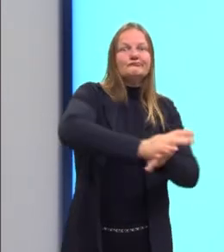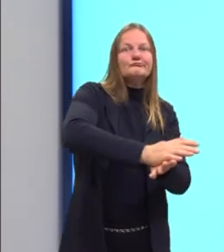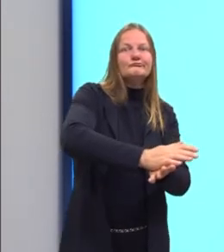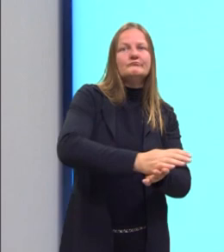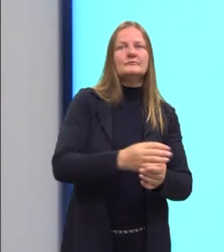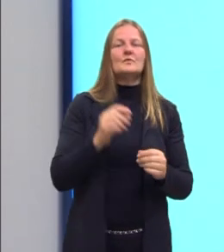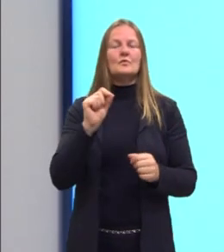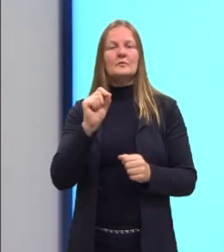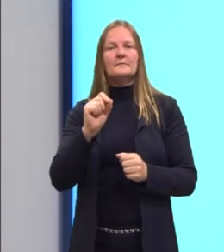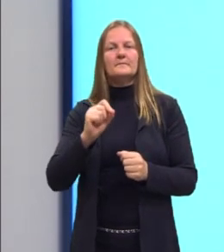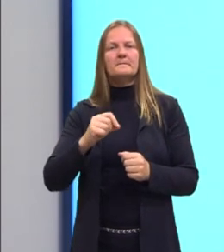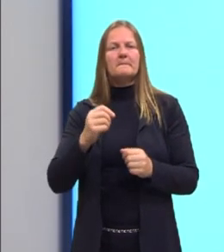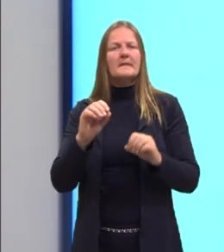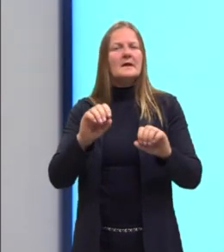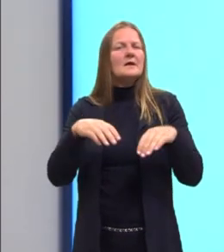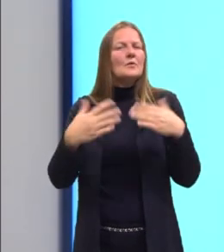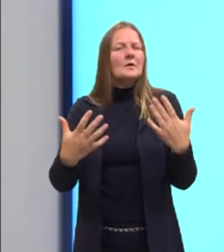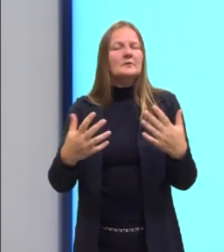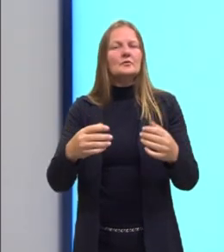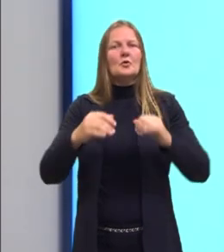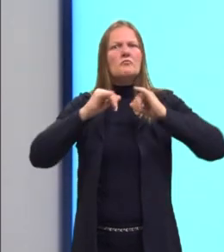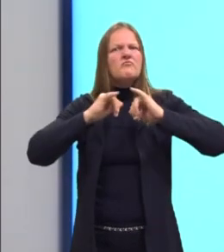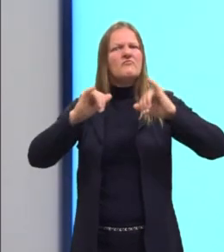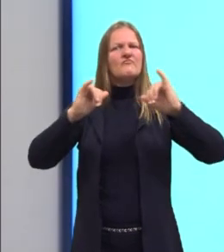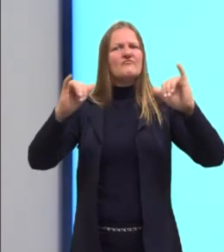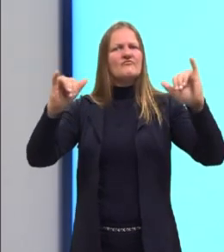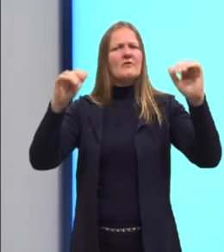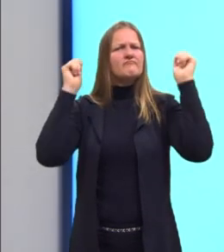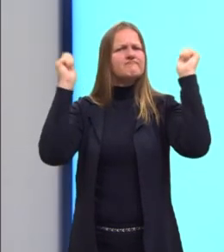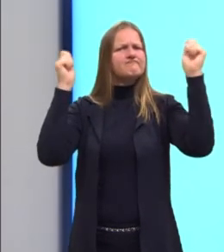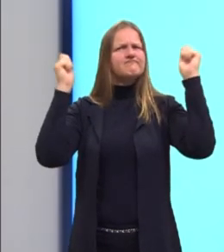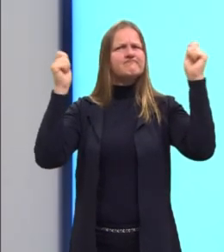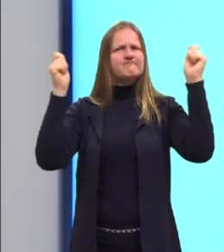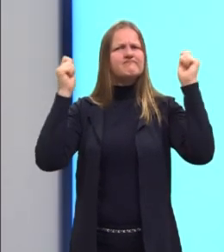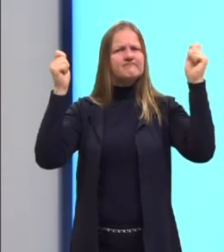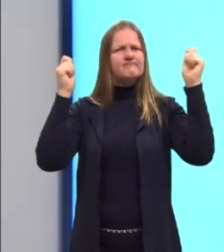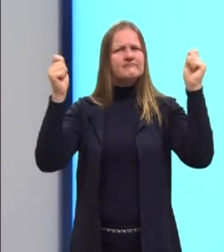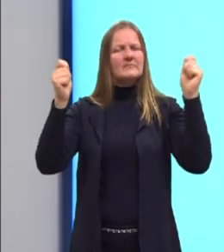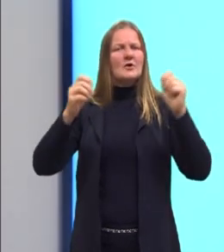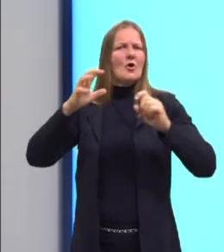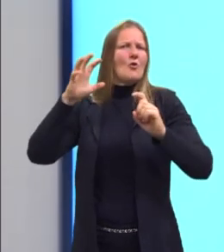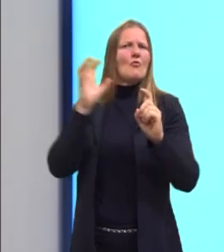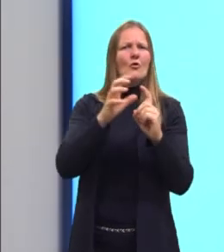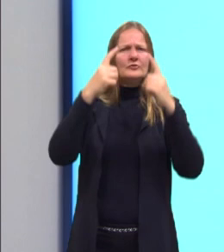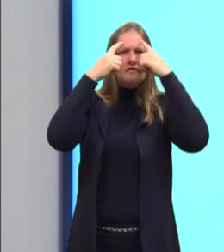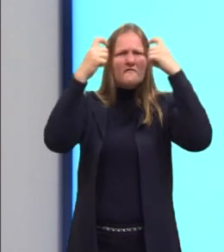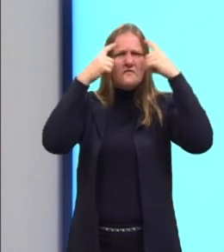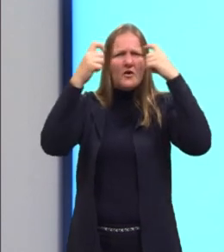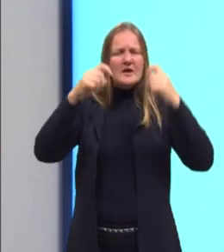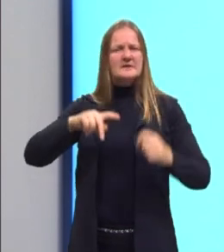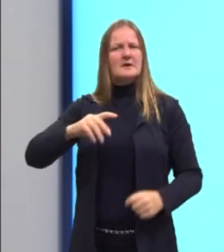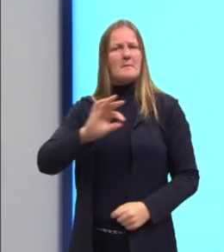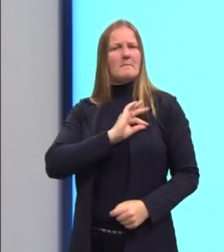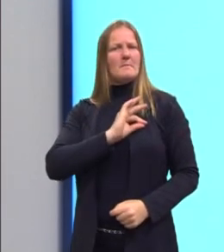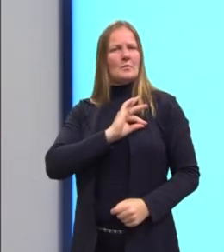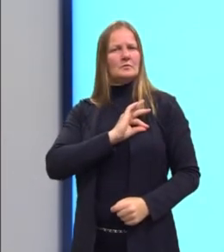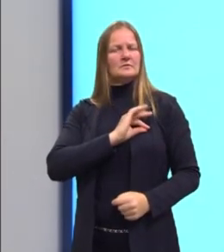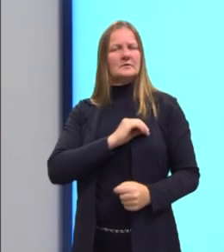assim, enquanto os manifestantes estavam protestando contra a violência policial em Louisville,